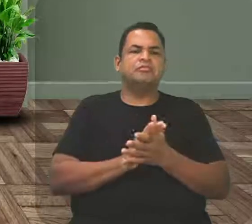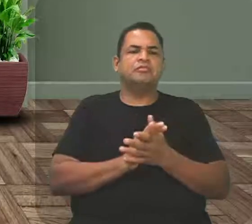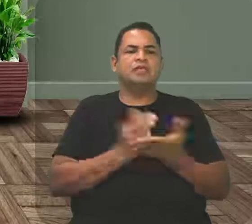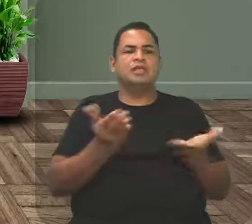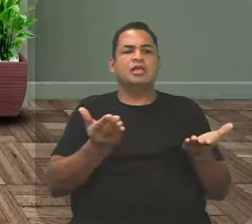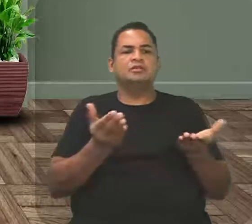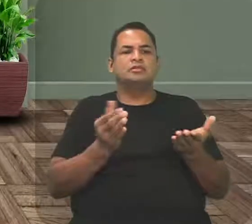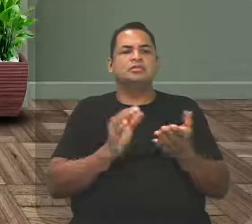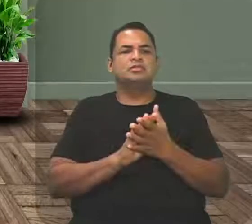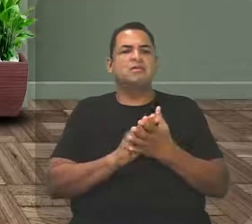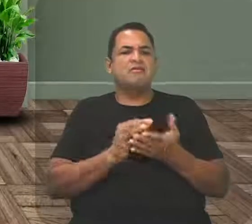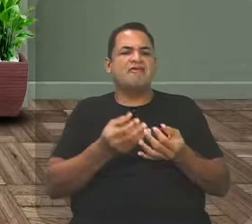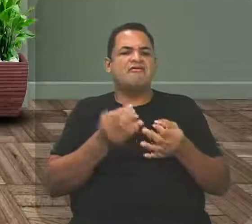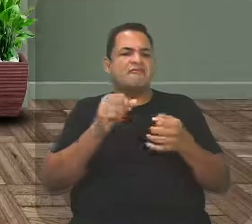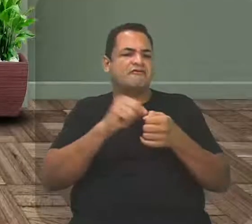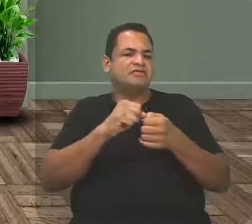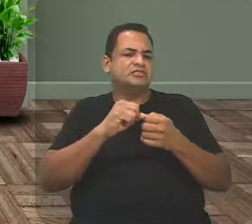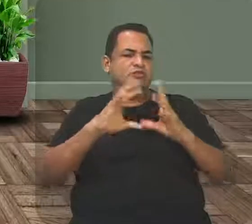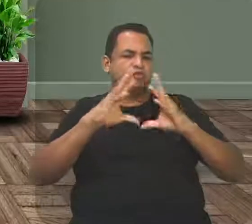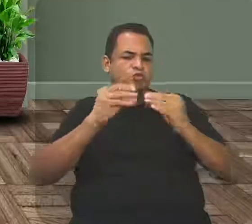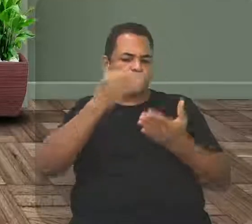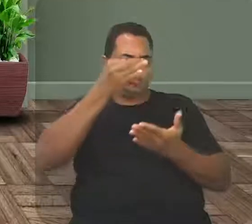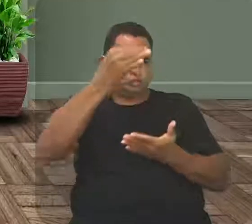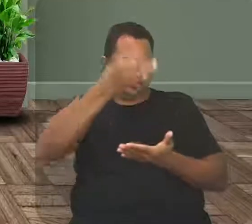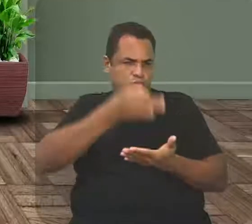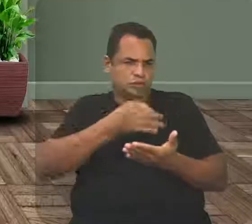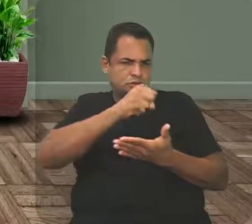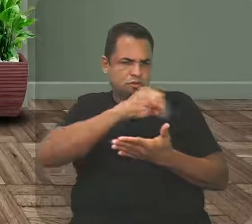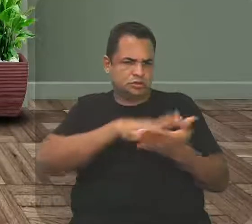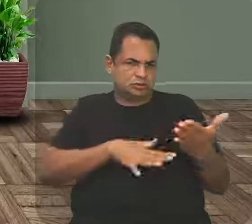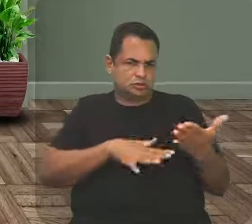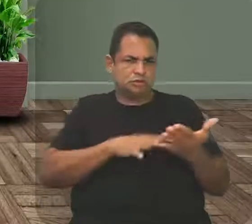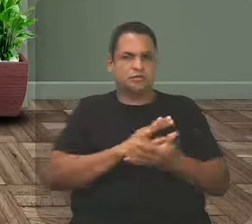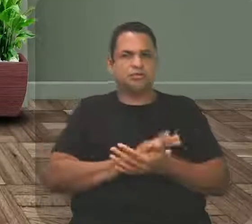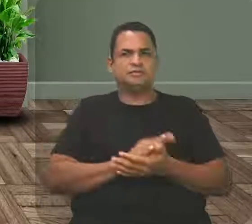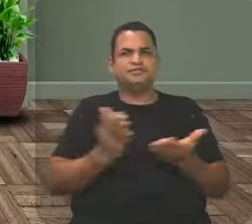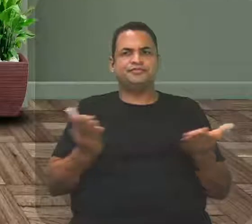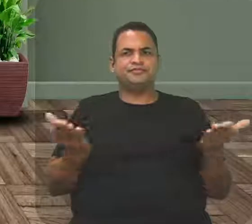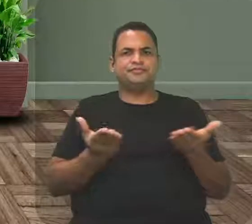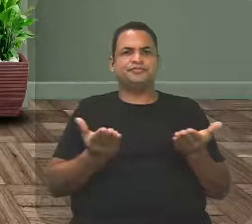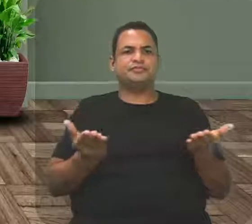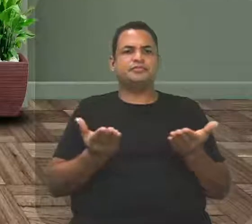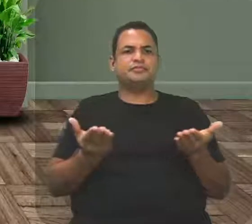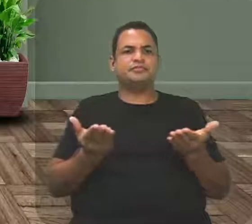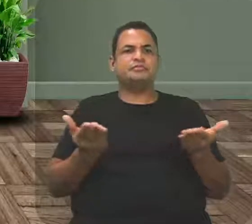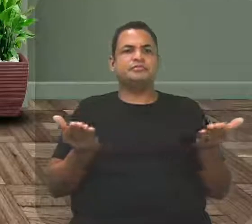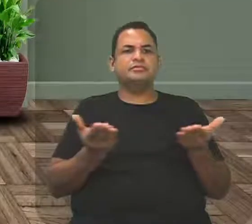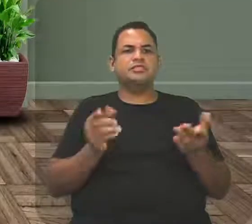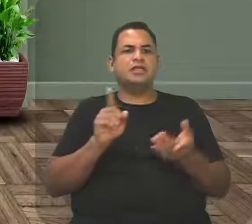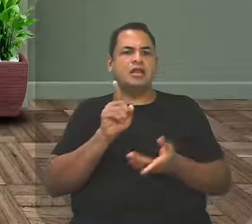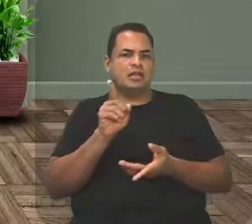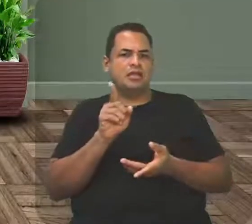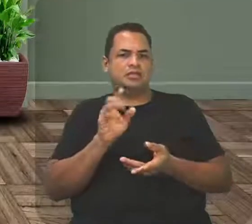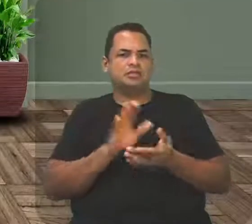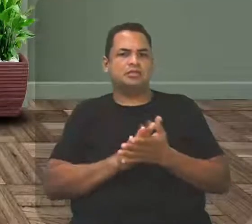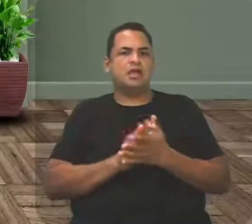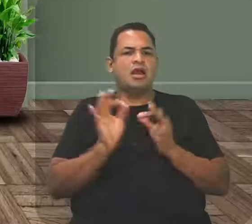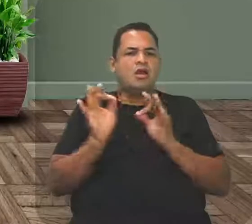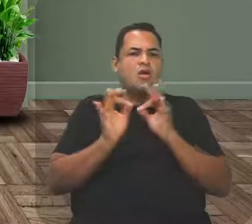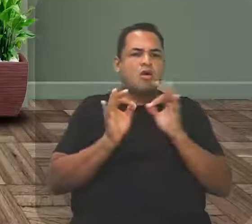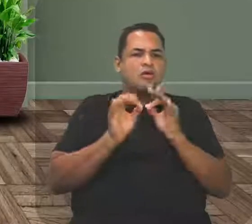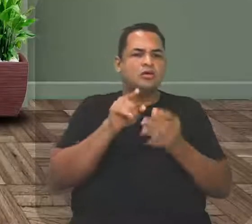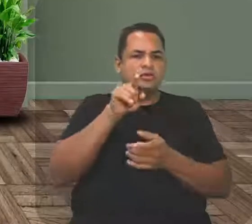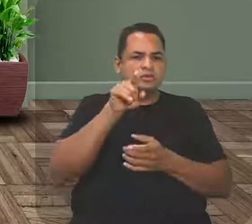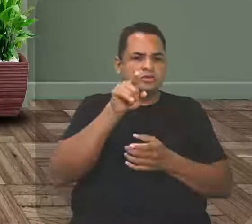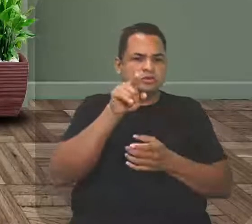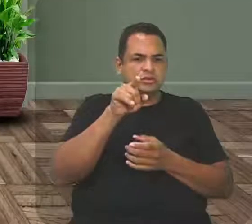certeza, gabaritar nas atividades. Vamos lá, Márcia. Vamos agora chegar no momento que já preparamos o nosso aluno. Você